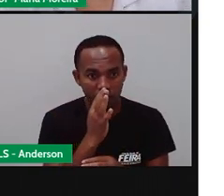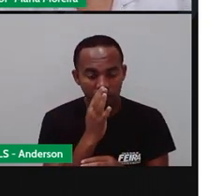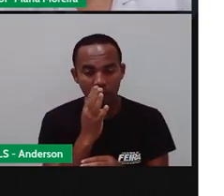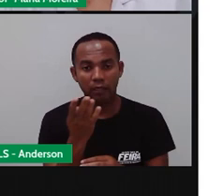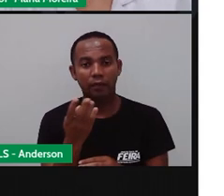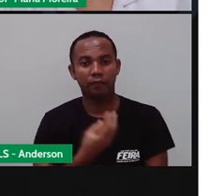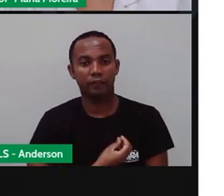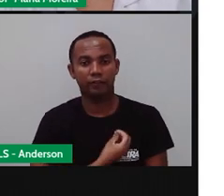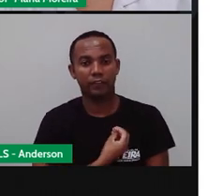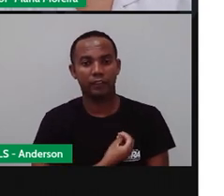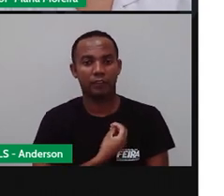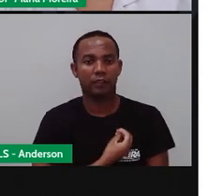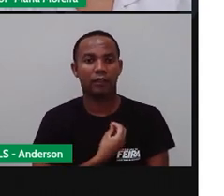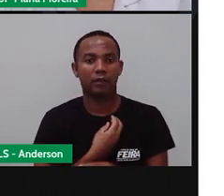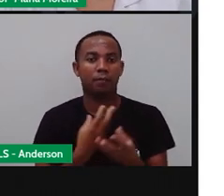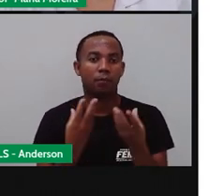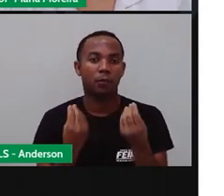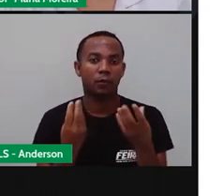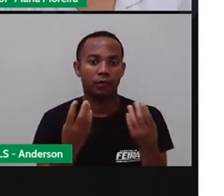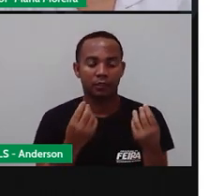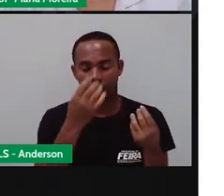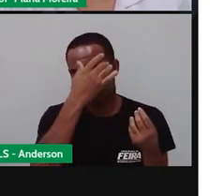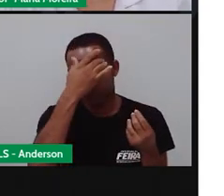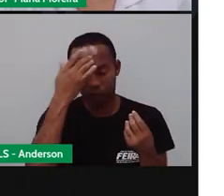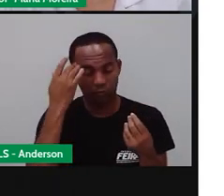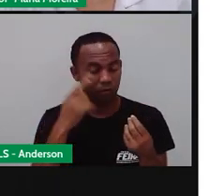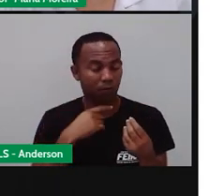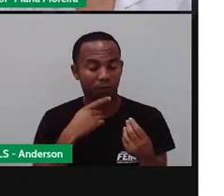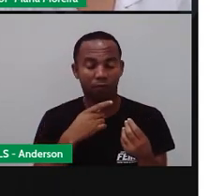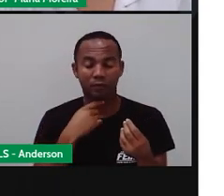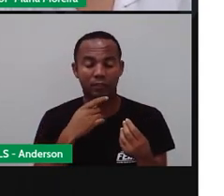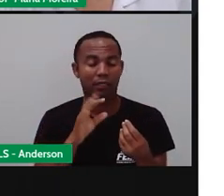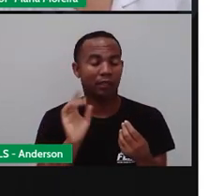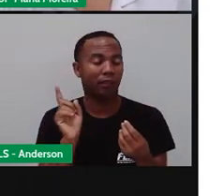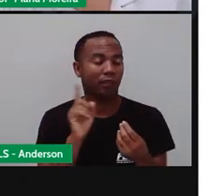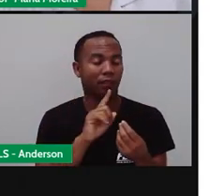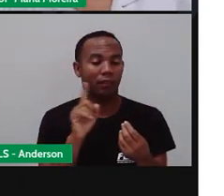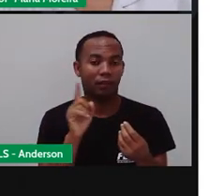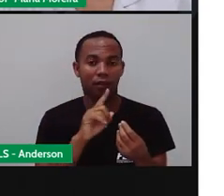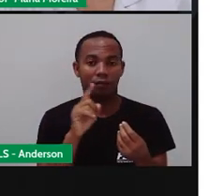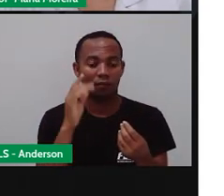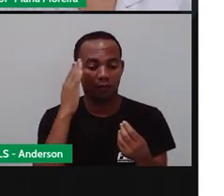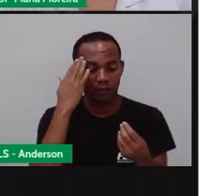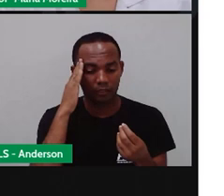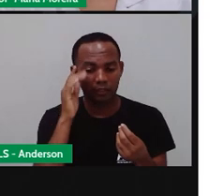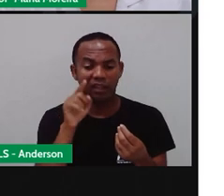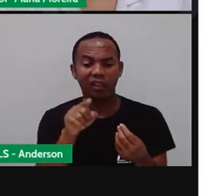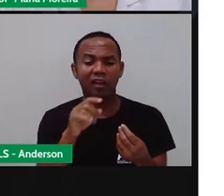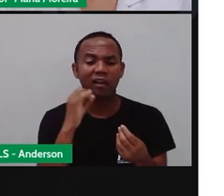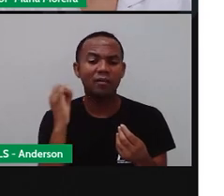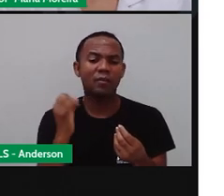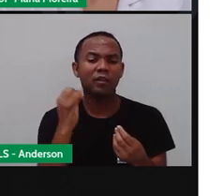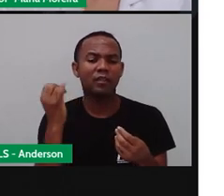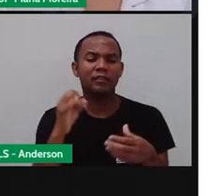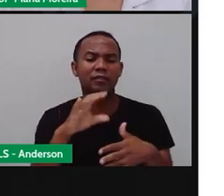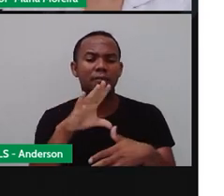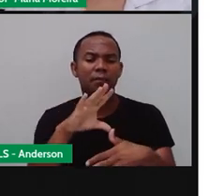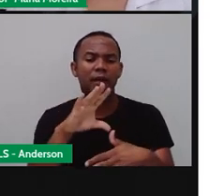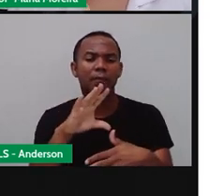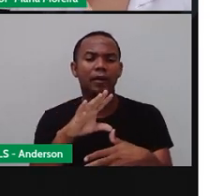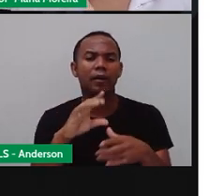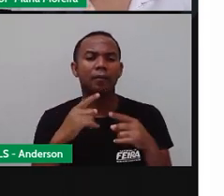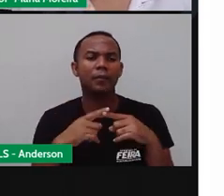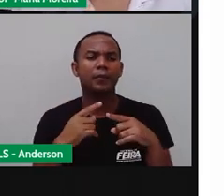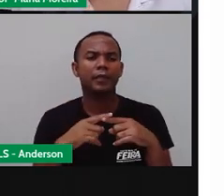vidas, muitas pessoas, elas não conseguem entender o quê? A importância dos mapas, né? E